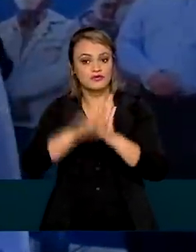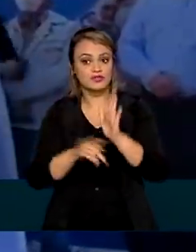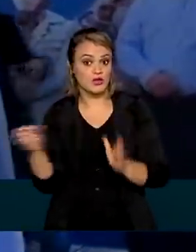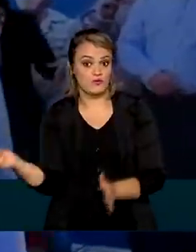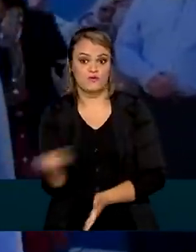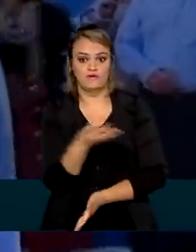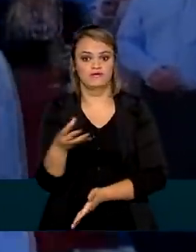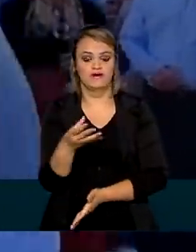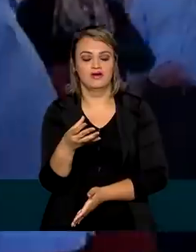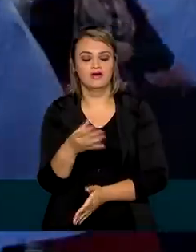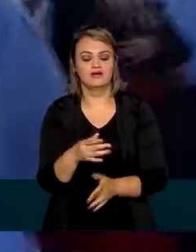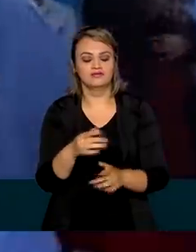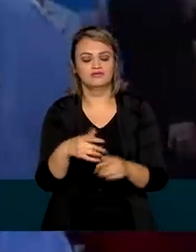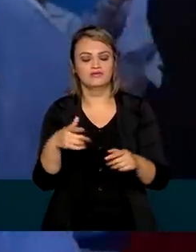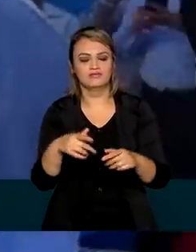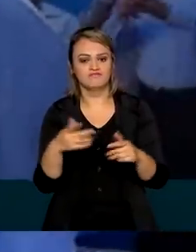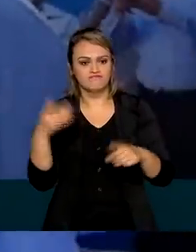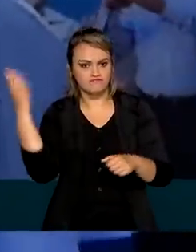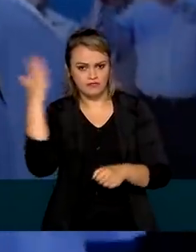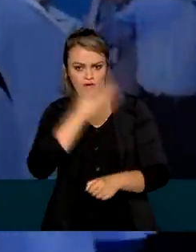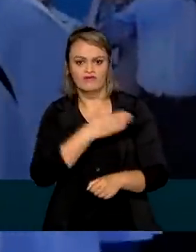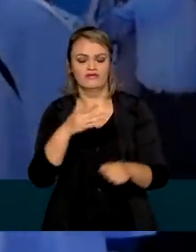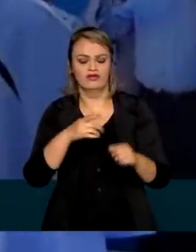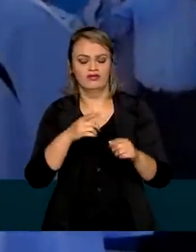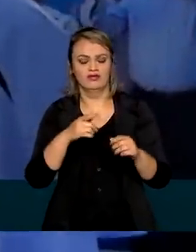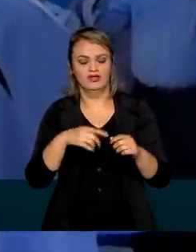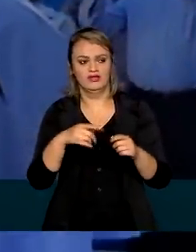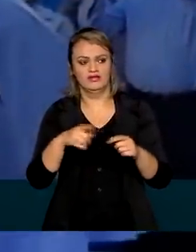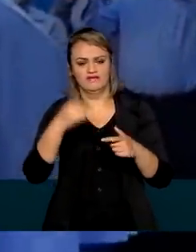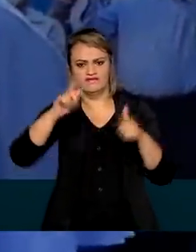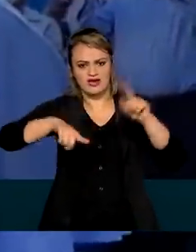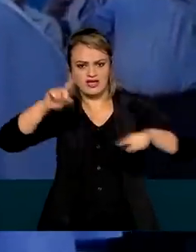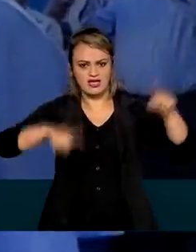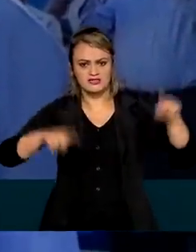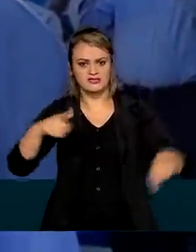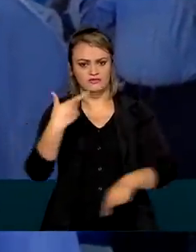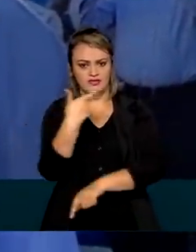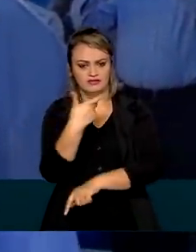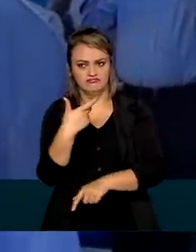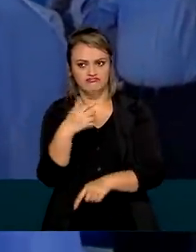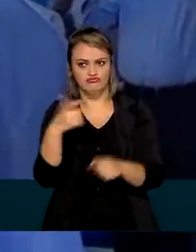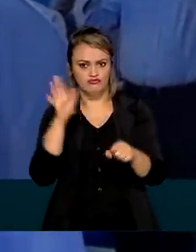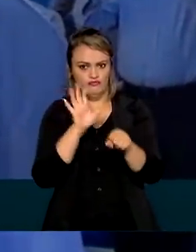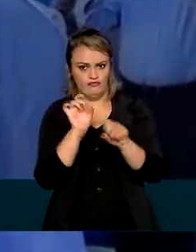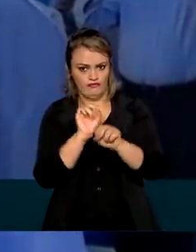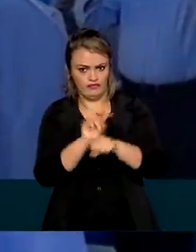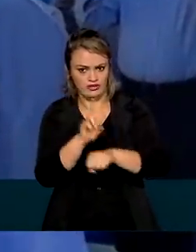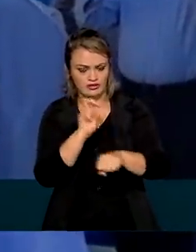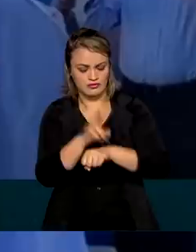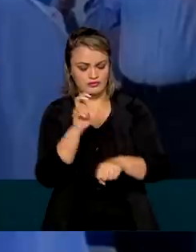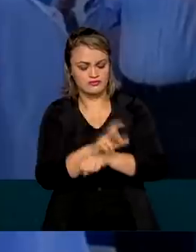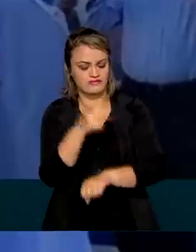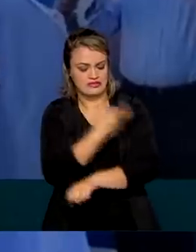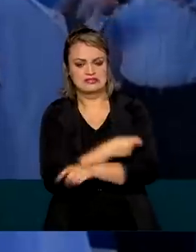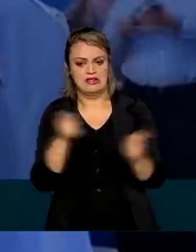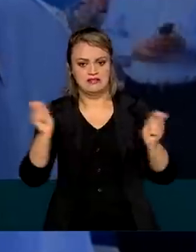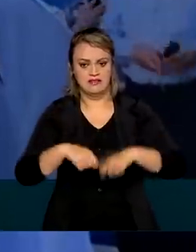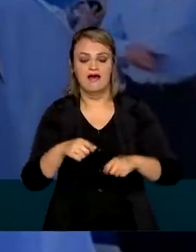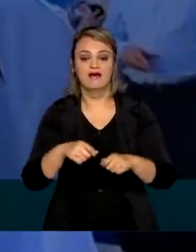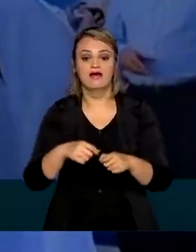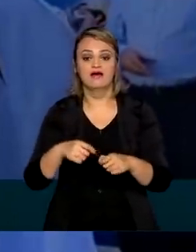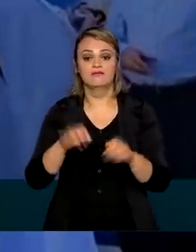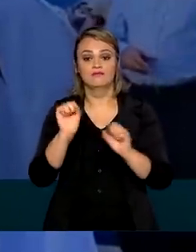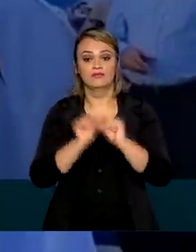inédito sobre a eficácia contra variantes do coronavírus do imunizante desenvolvido pela Universidade de Oxford, em